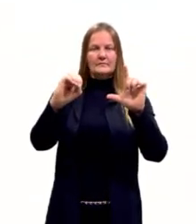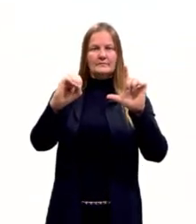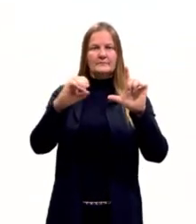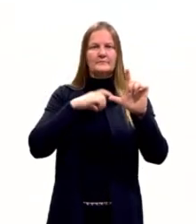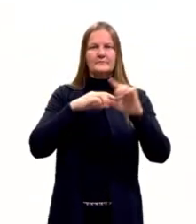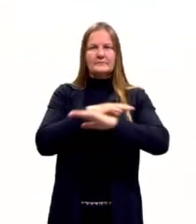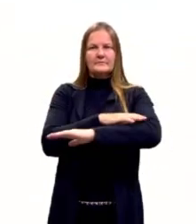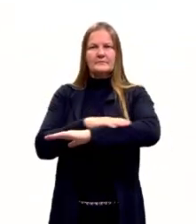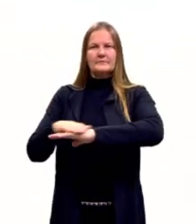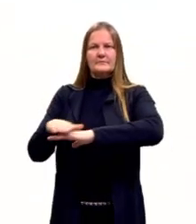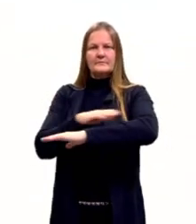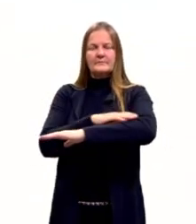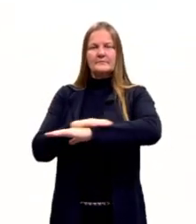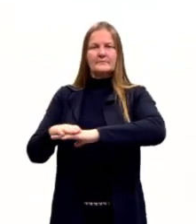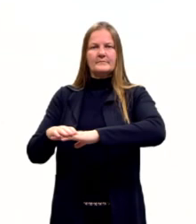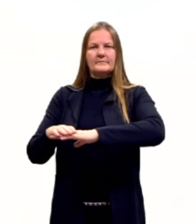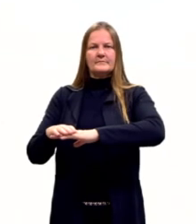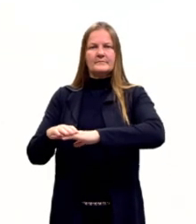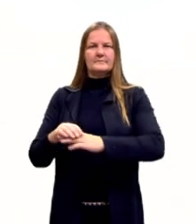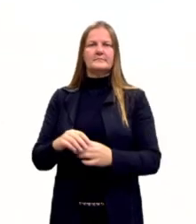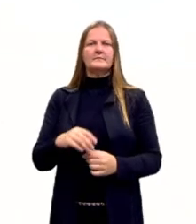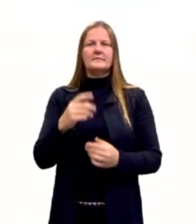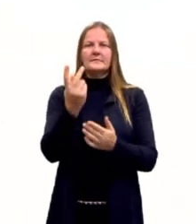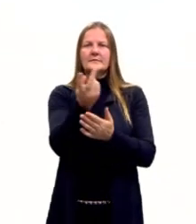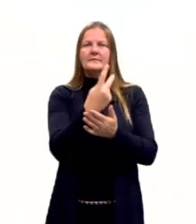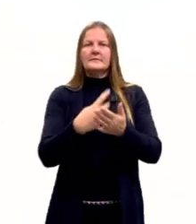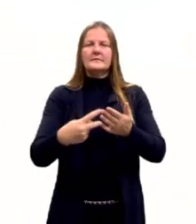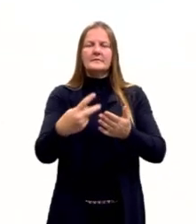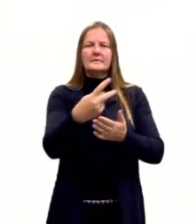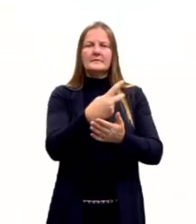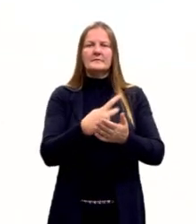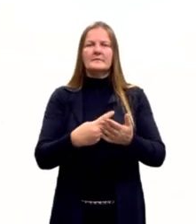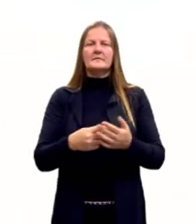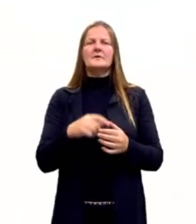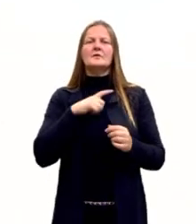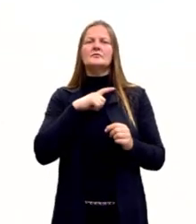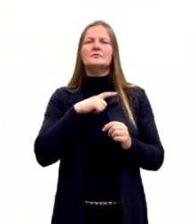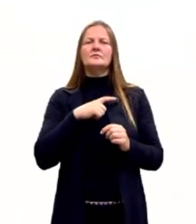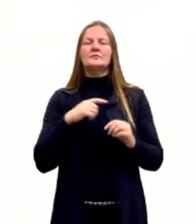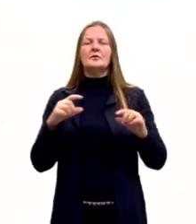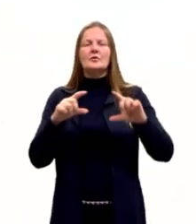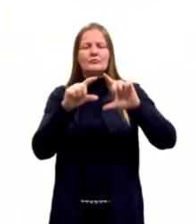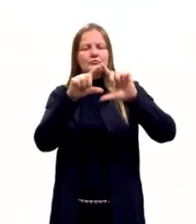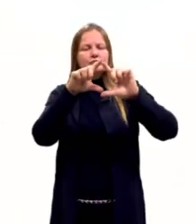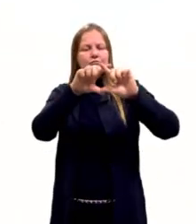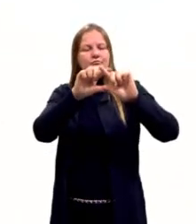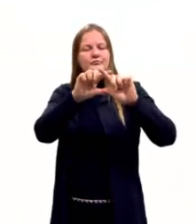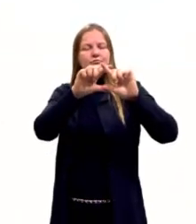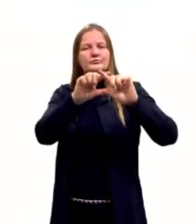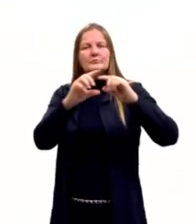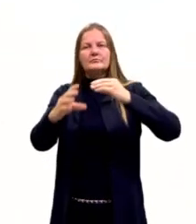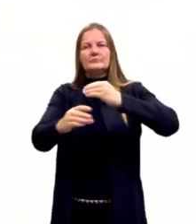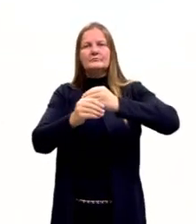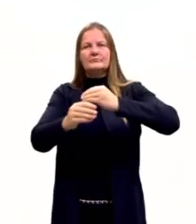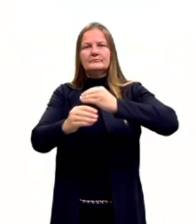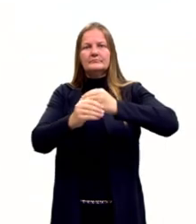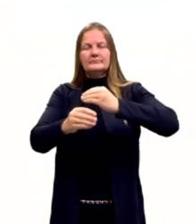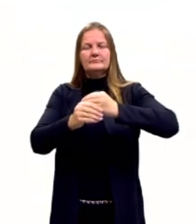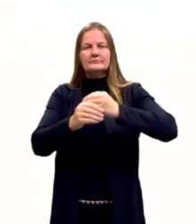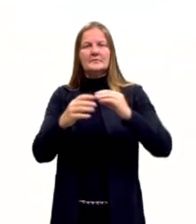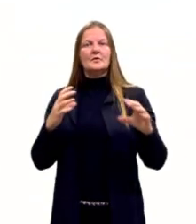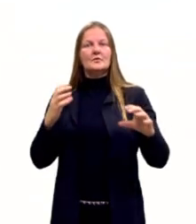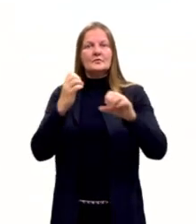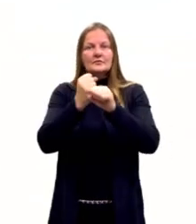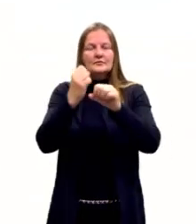vértice B e C, ali na nossa figura, eles são os ângulos, então, agudos e complementares. Somam,